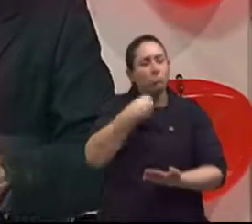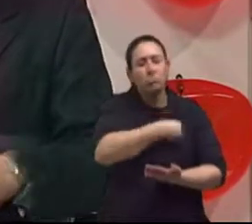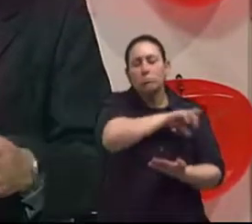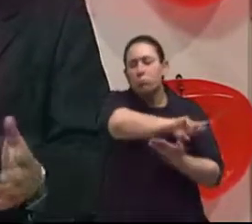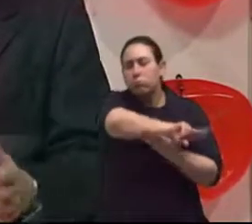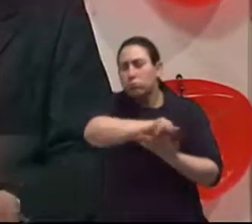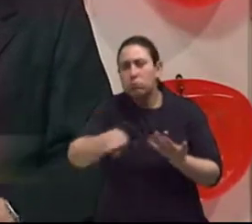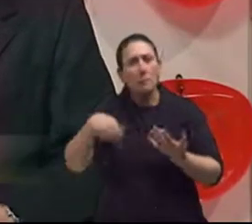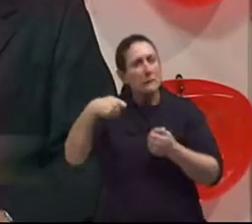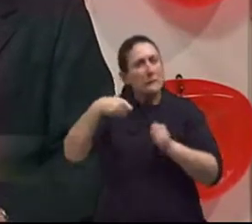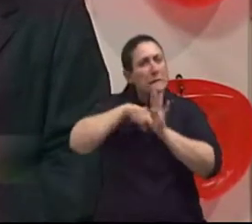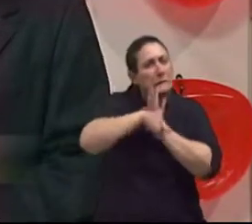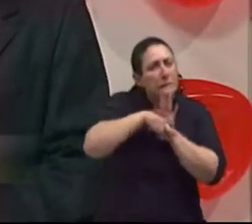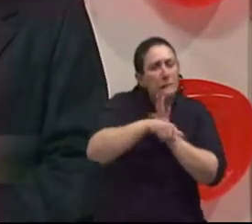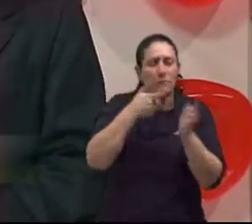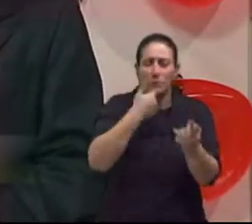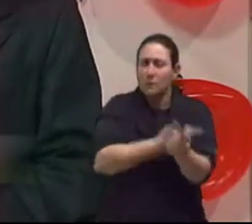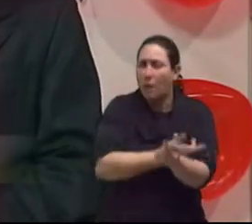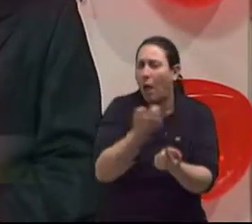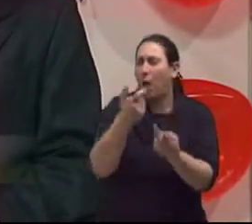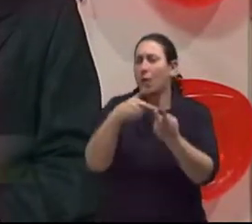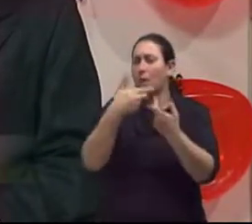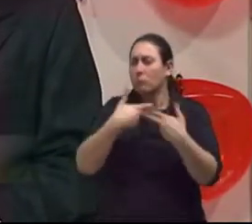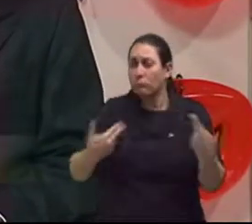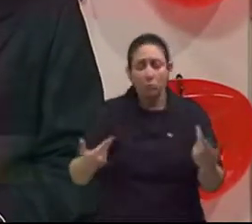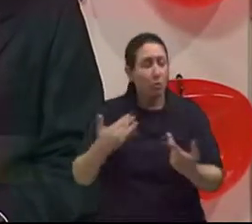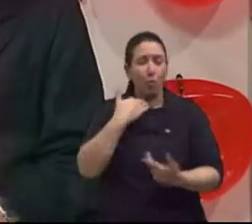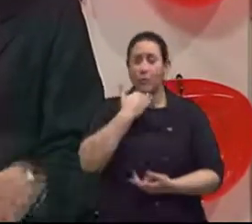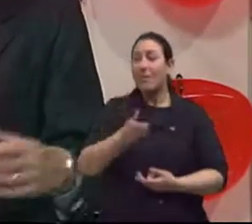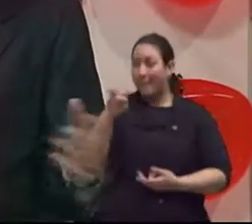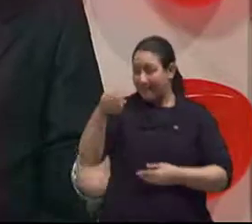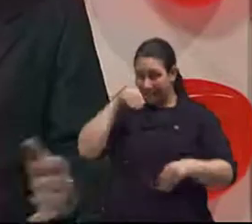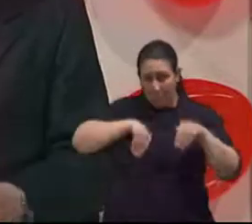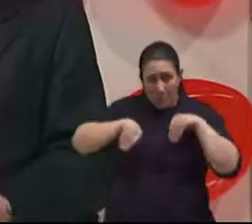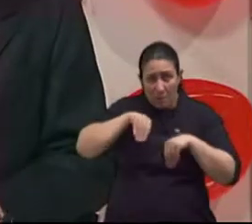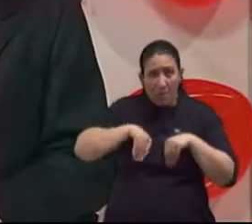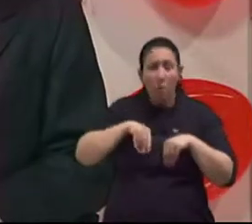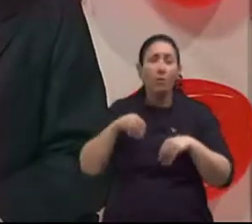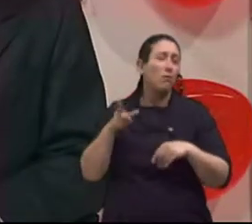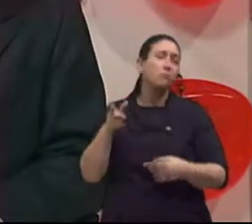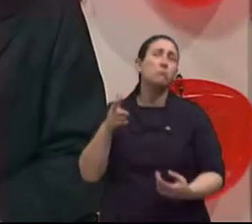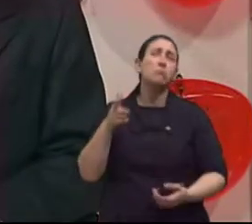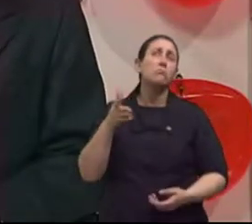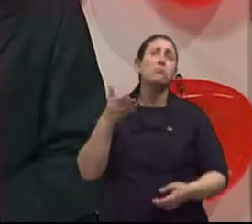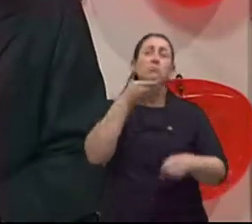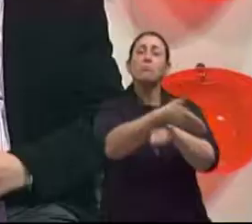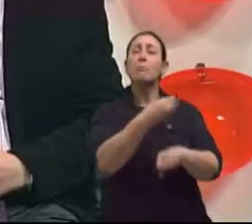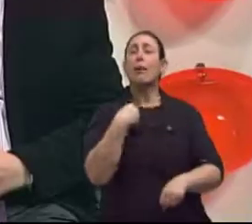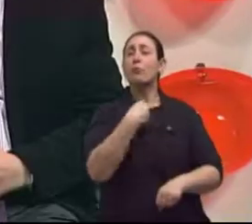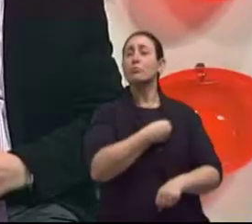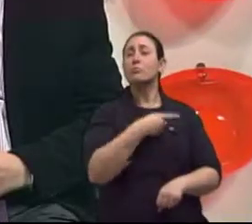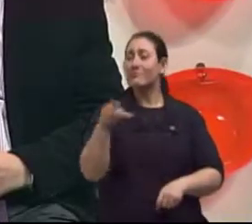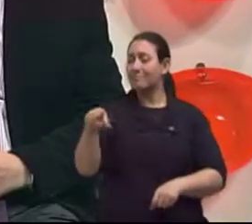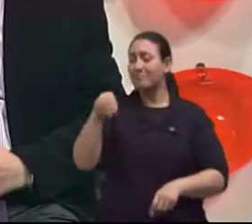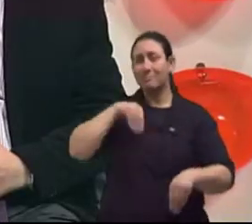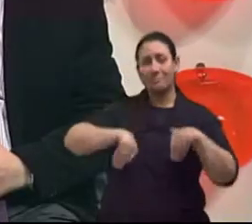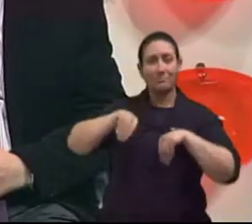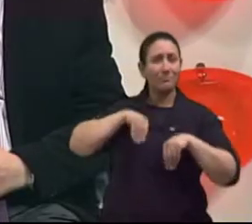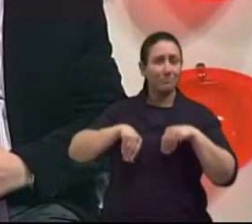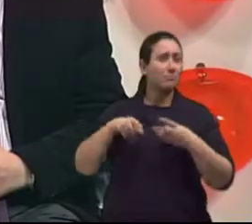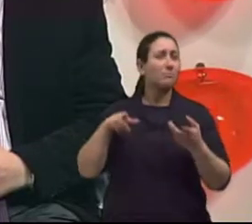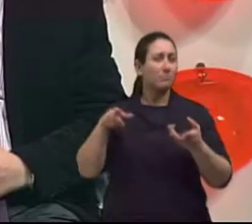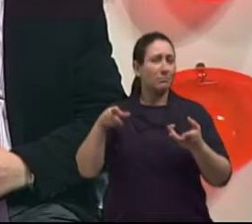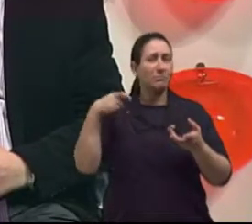às vezes não adianta querer tratar a depressão em consultório se a depressão é causada por... Falta de uma... Falta do seu